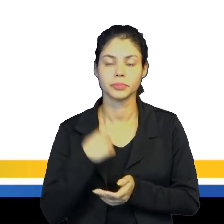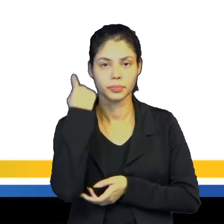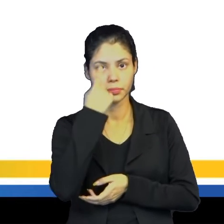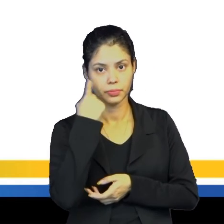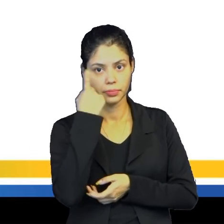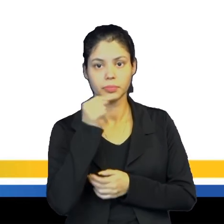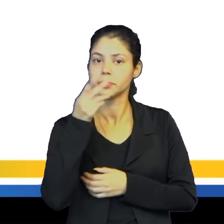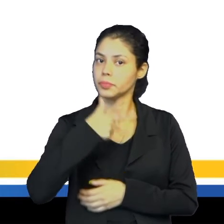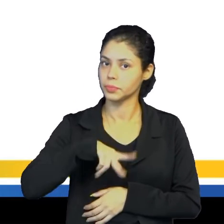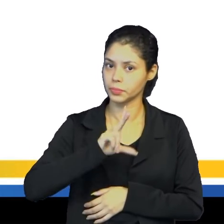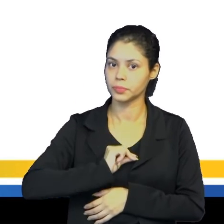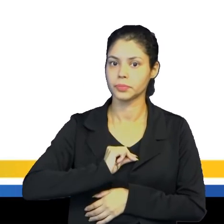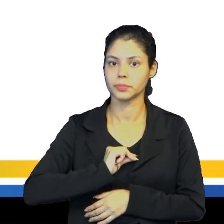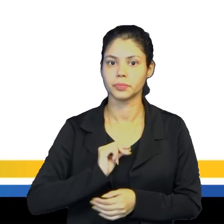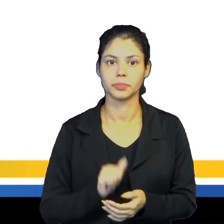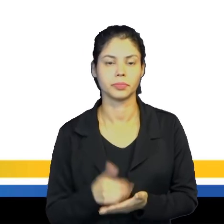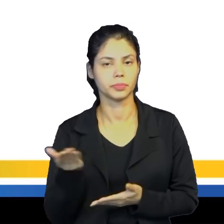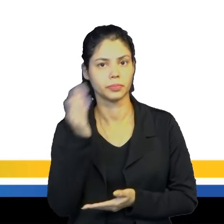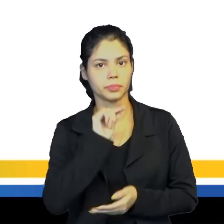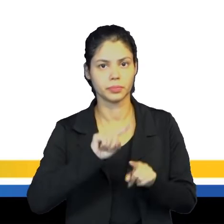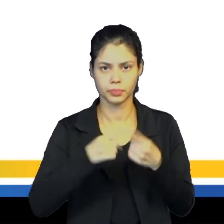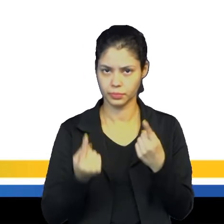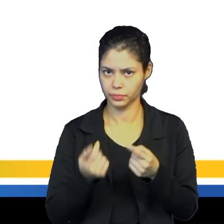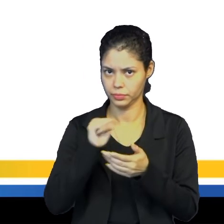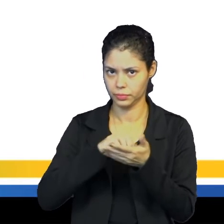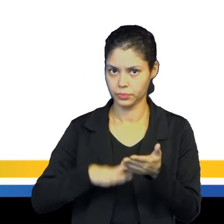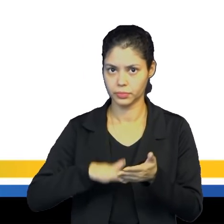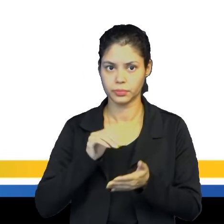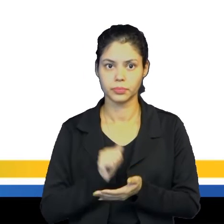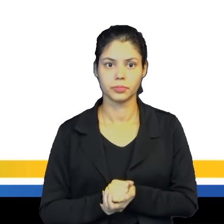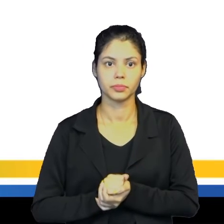Espanha e Portugal. Vamos lá, mais uma questão.